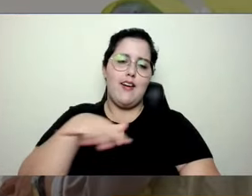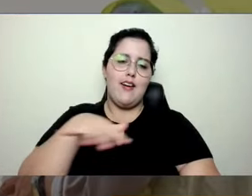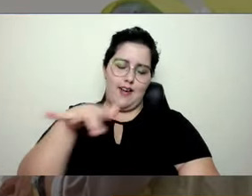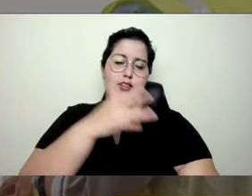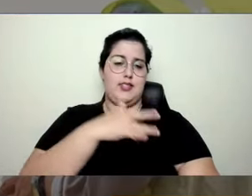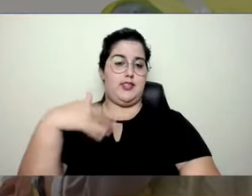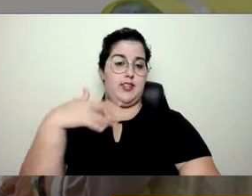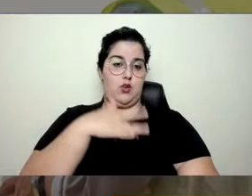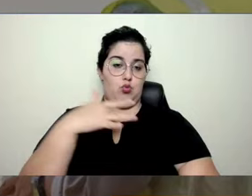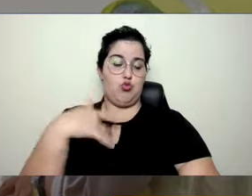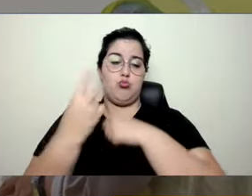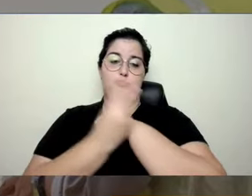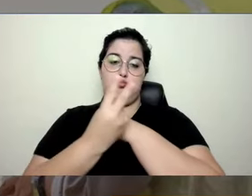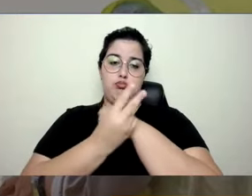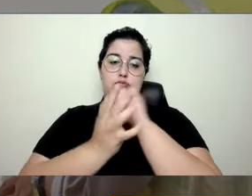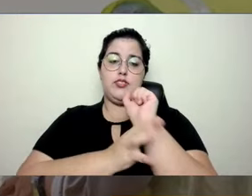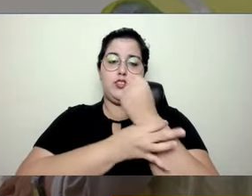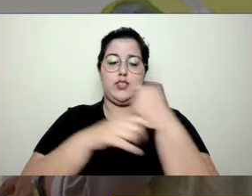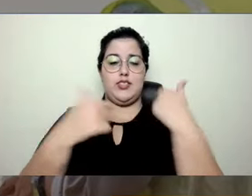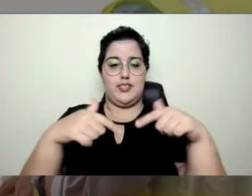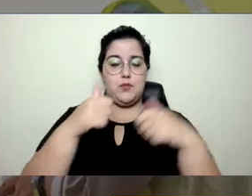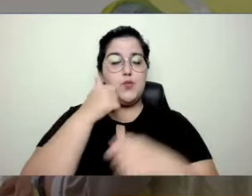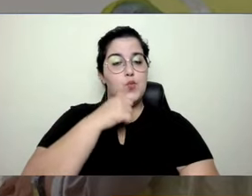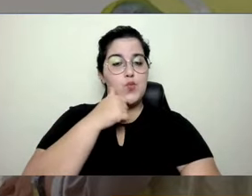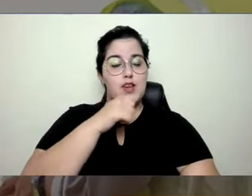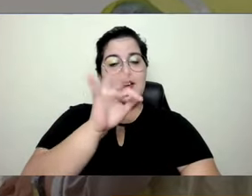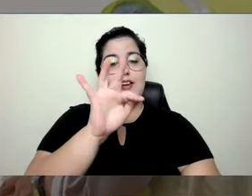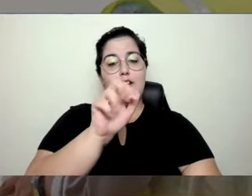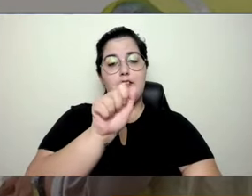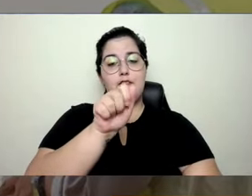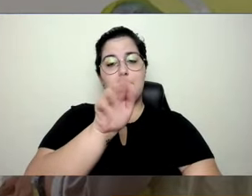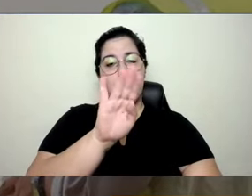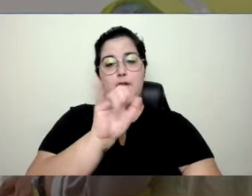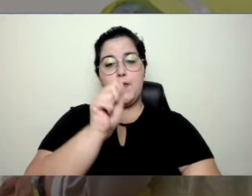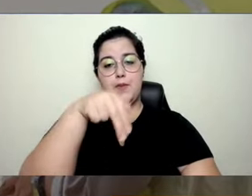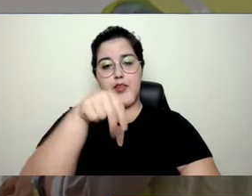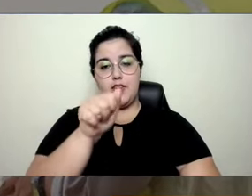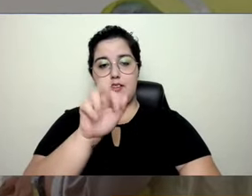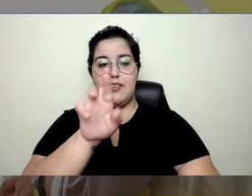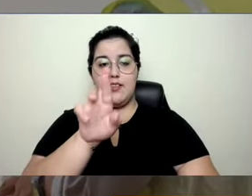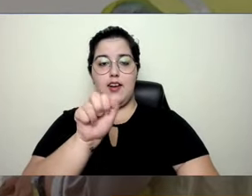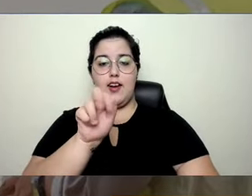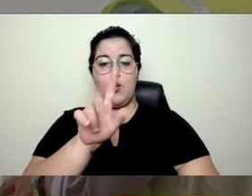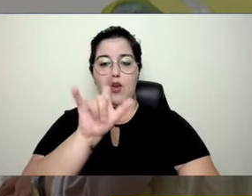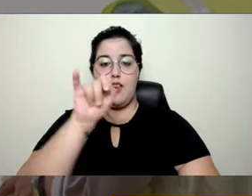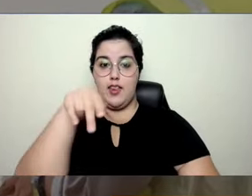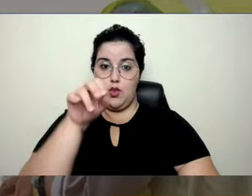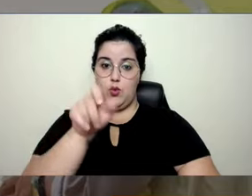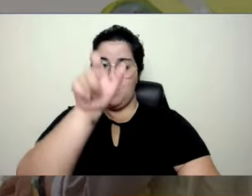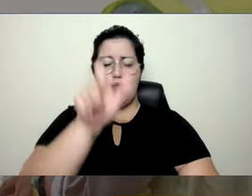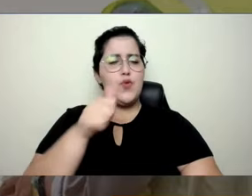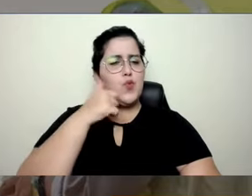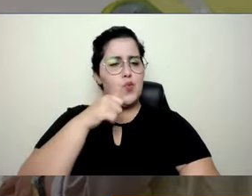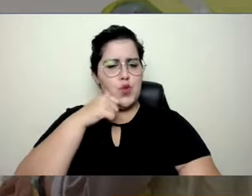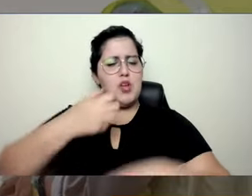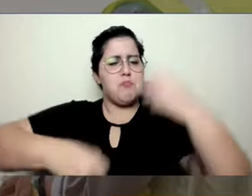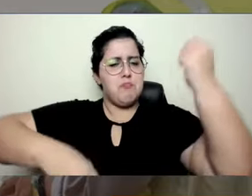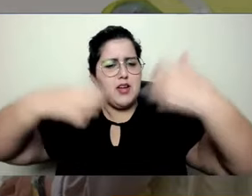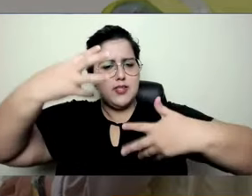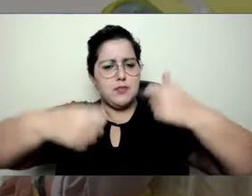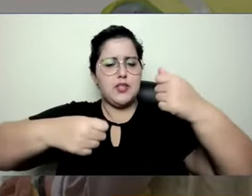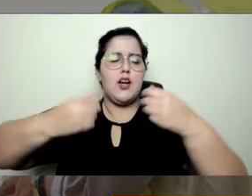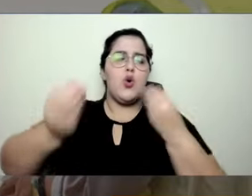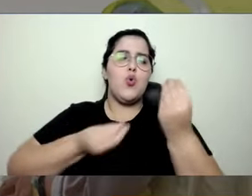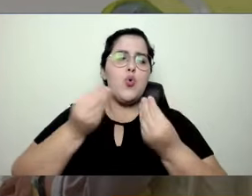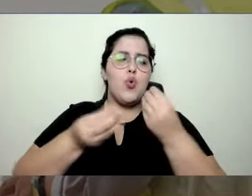e trabalho, Fabiana Raulino, que hoje vai nos dar uma aulinha muito detalhada sobre